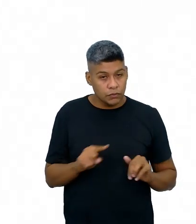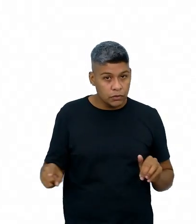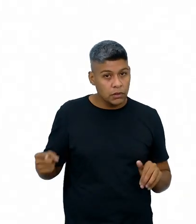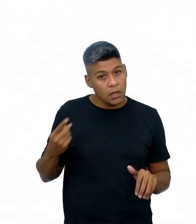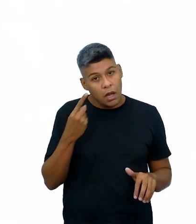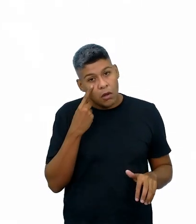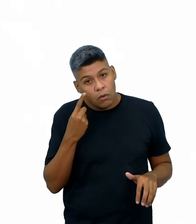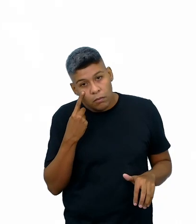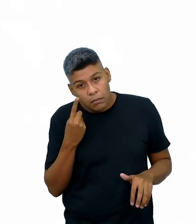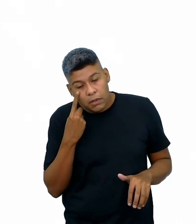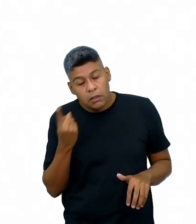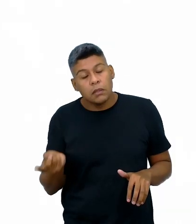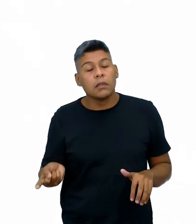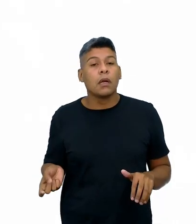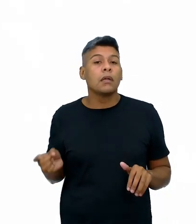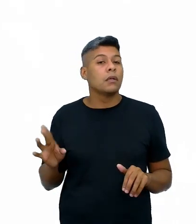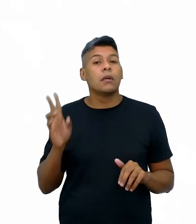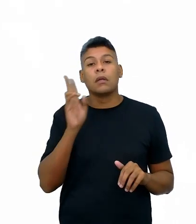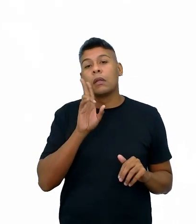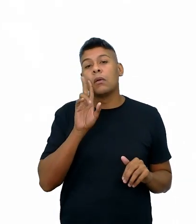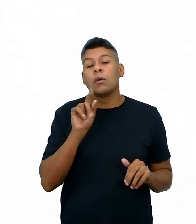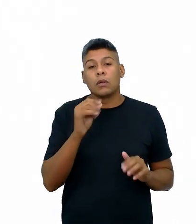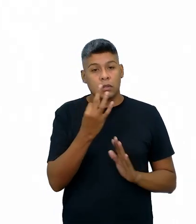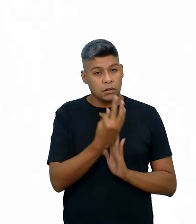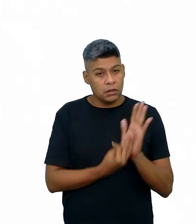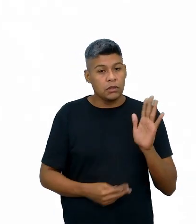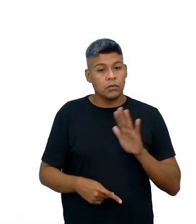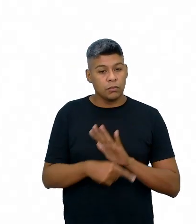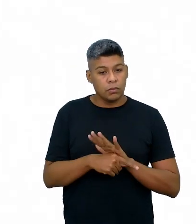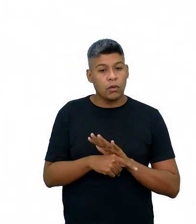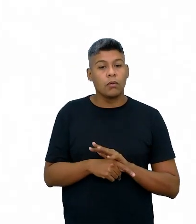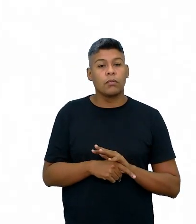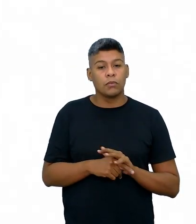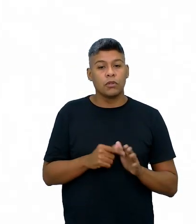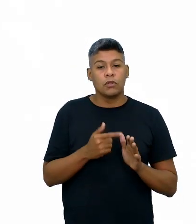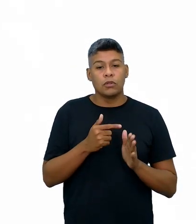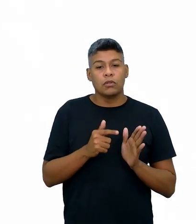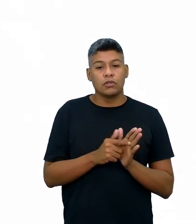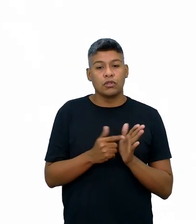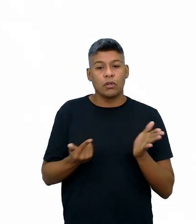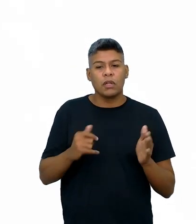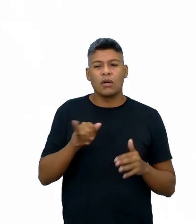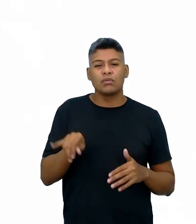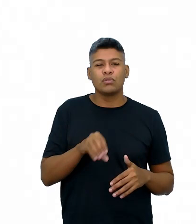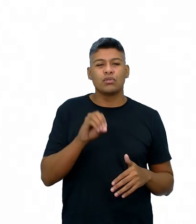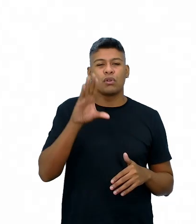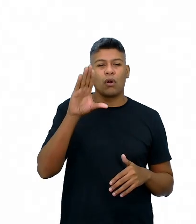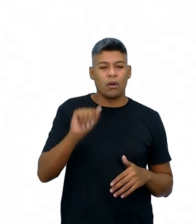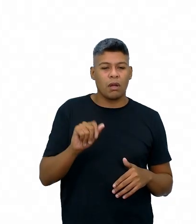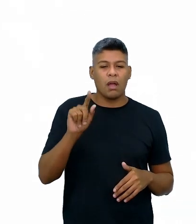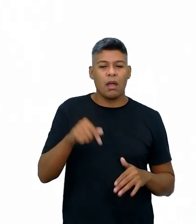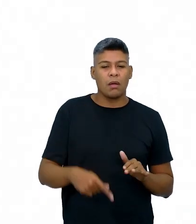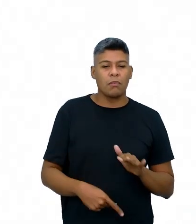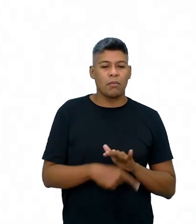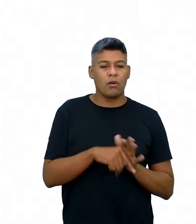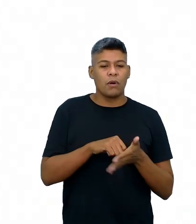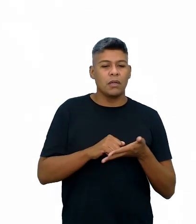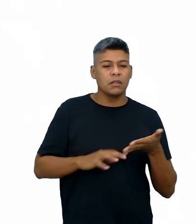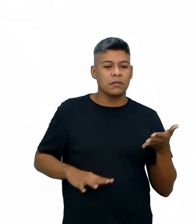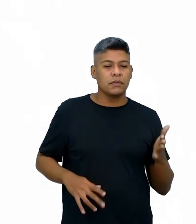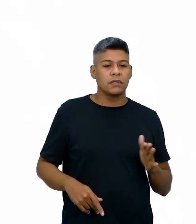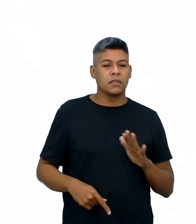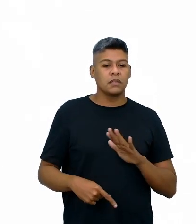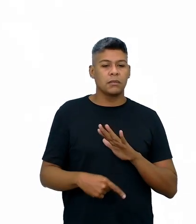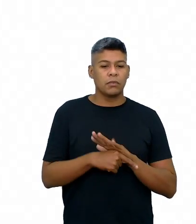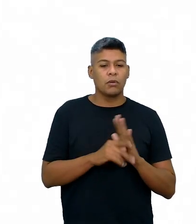acompanharem. Só lembrando, tá? Que esse texto foi retirado do jornal Joca, porque faz parte das atividades